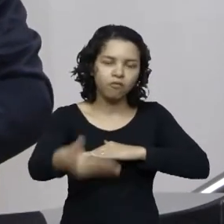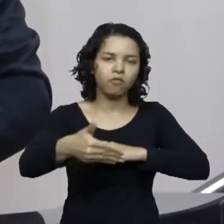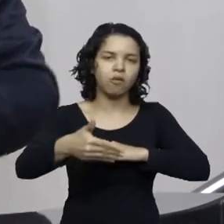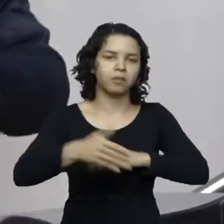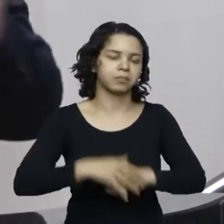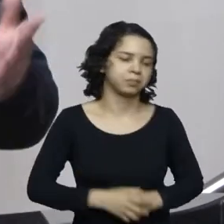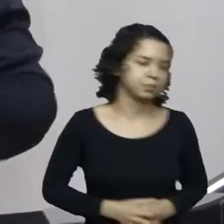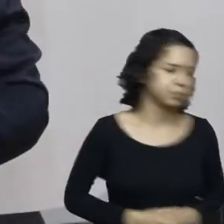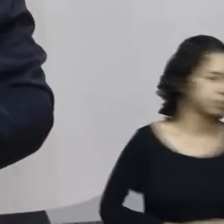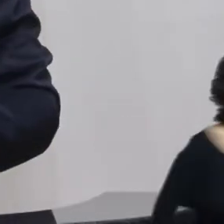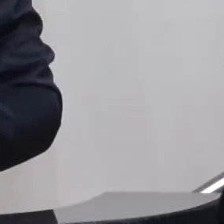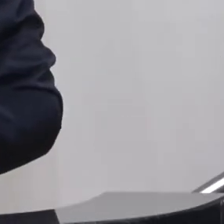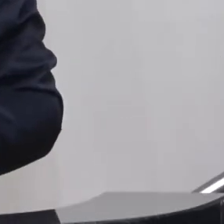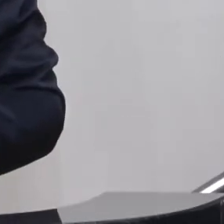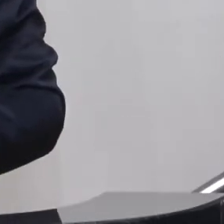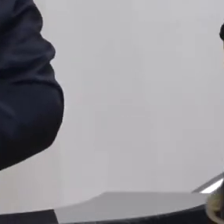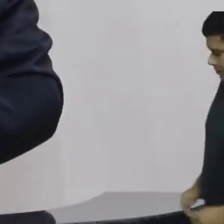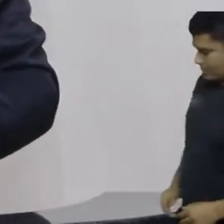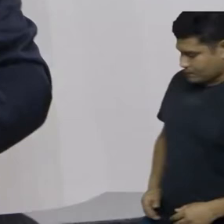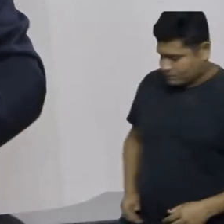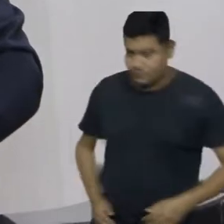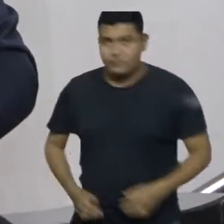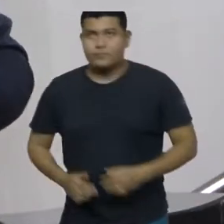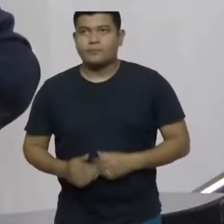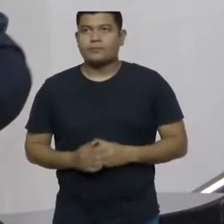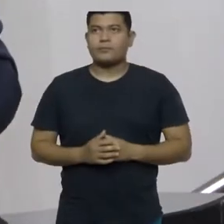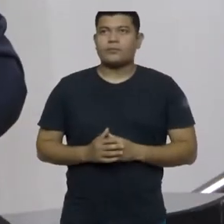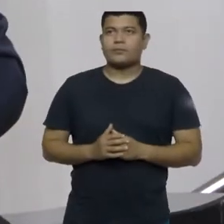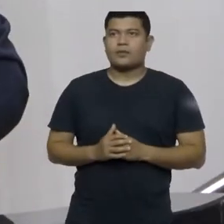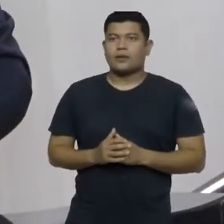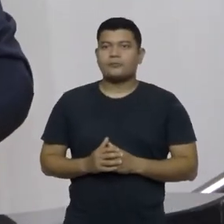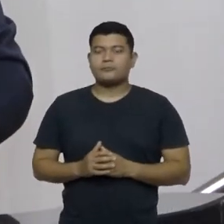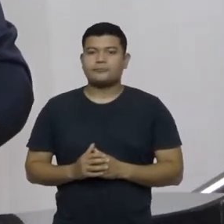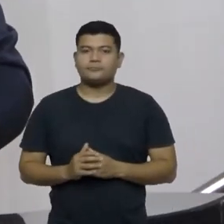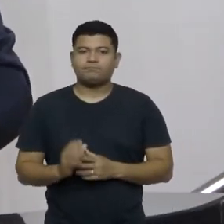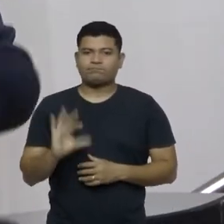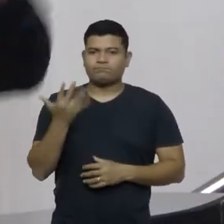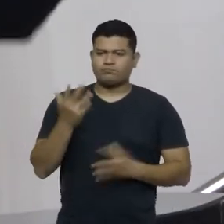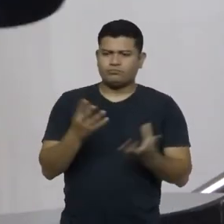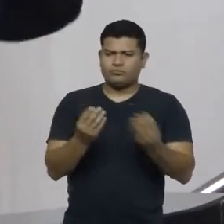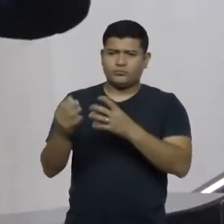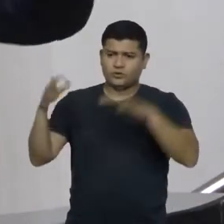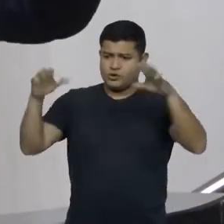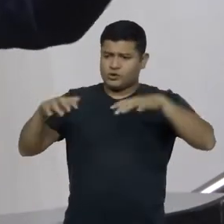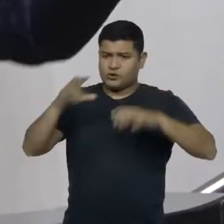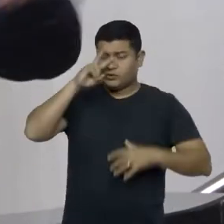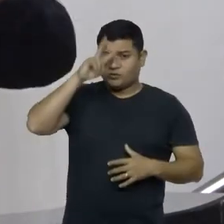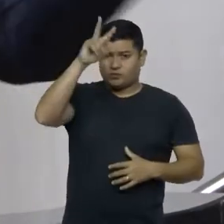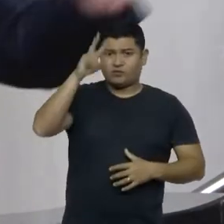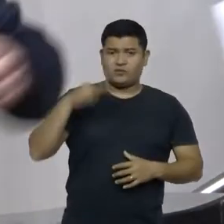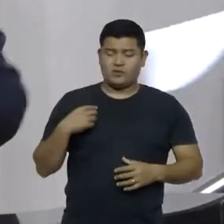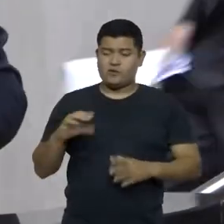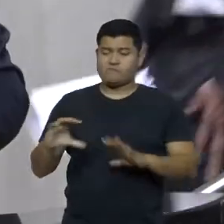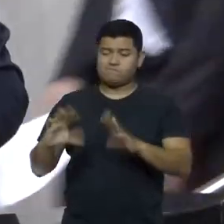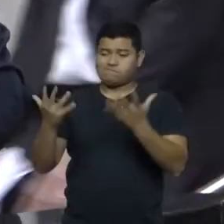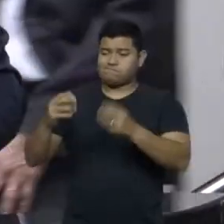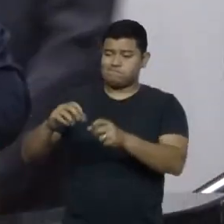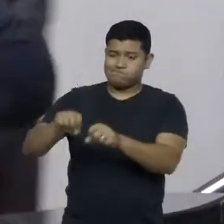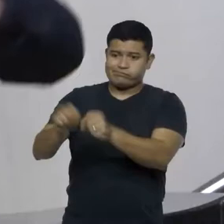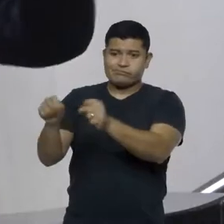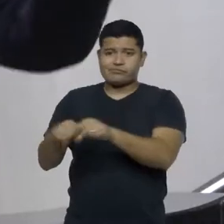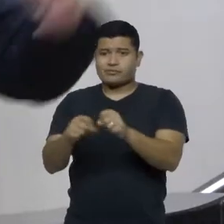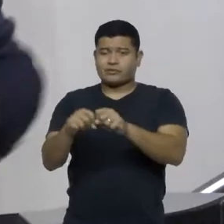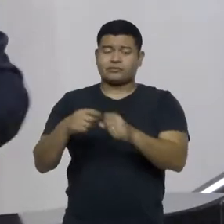acontece todo aquele problema das enxurradas e que destrói a cada forte chuva aquela comunidade. Então, enfim, são várias ações que estão